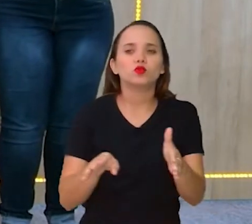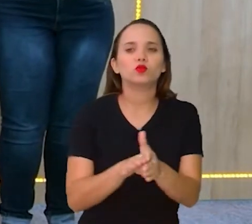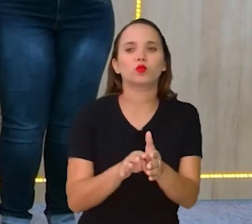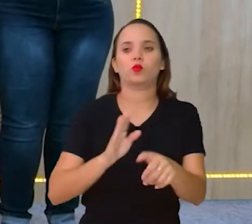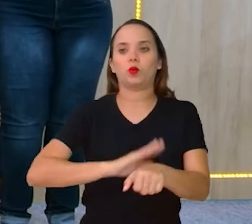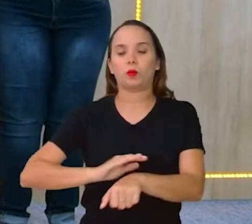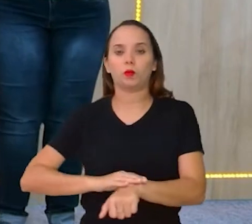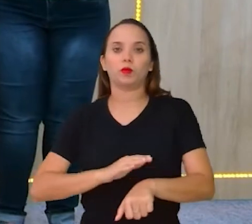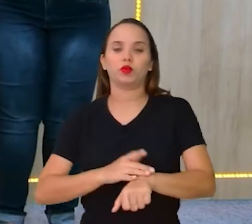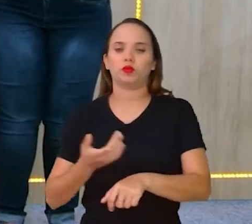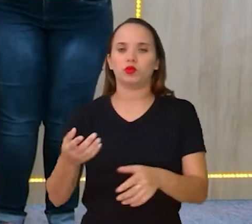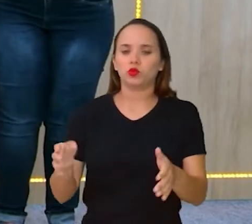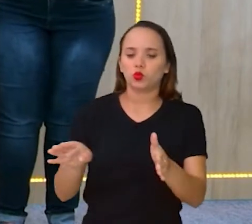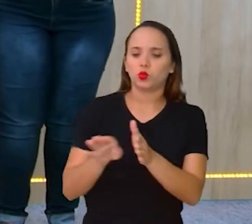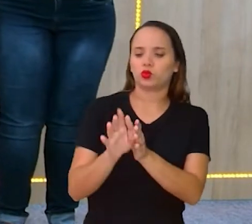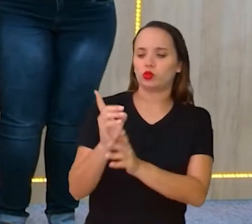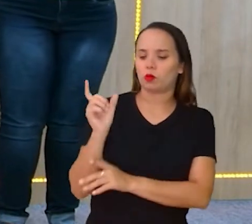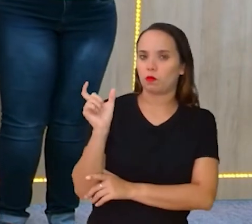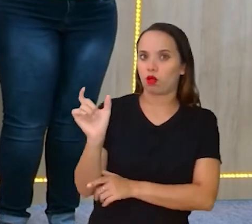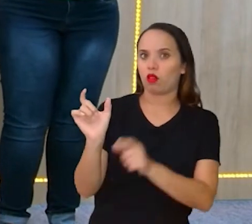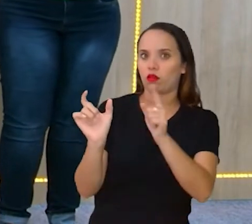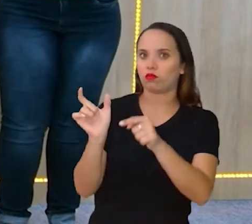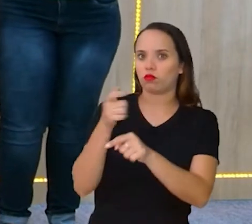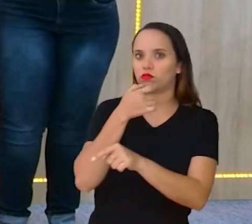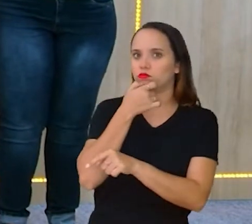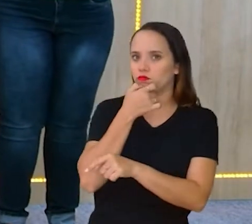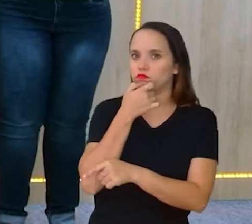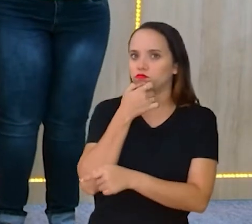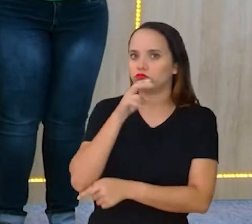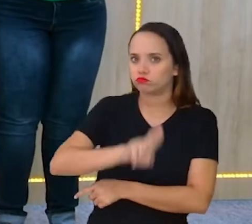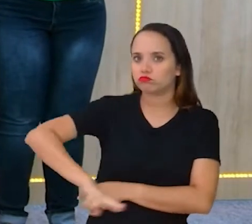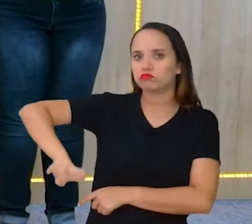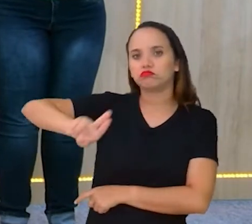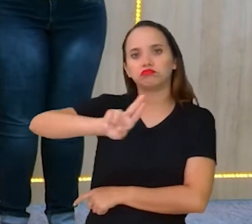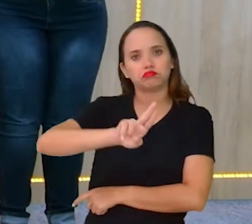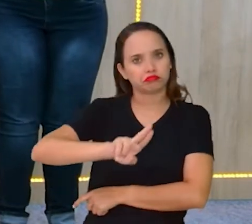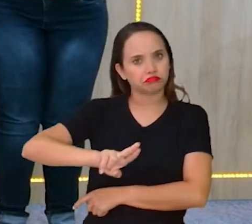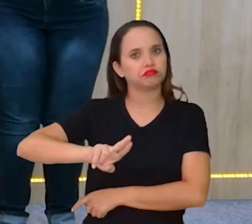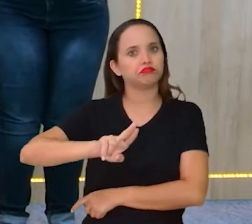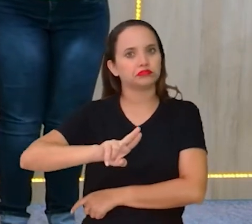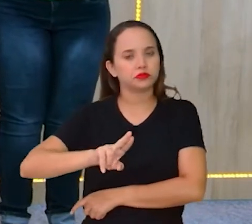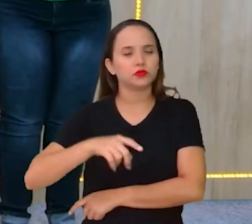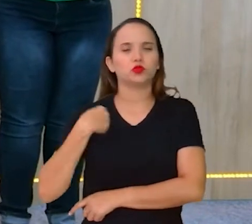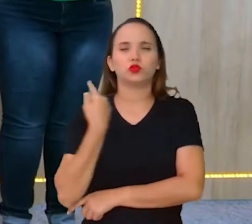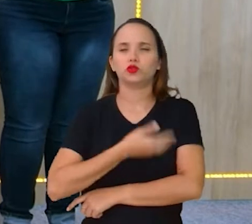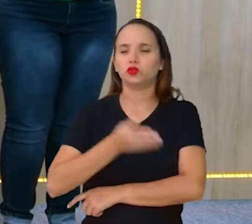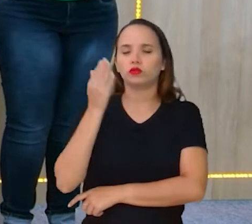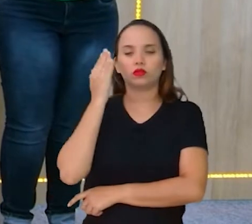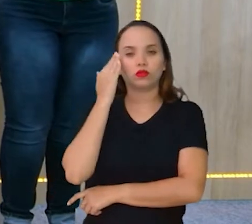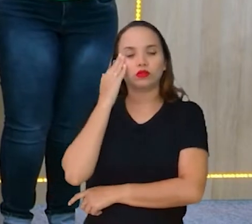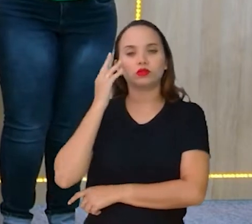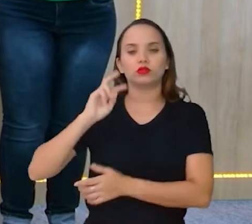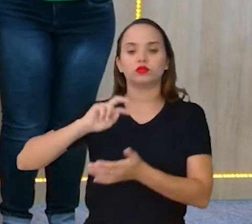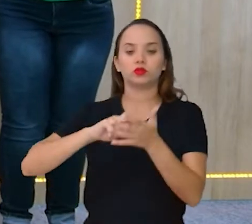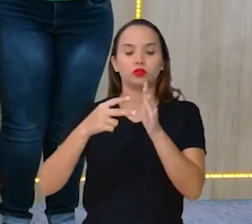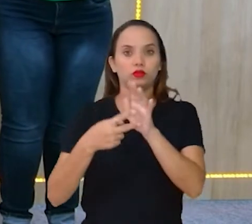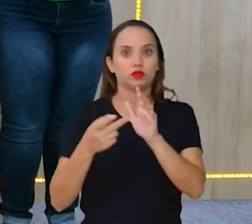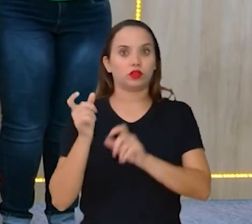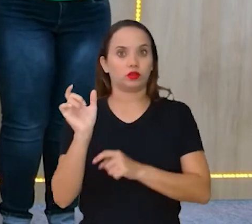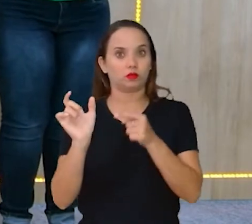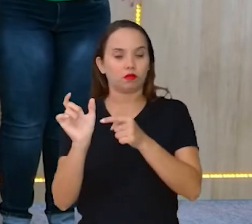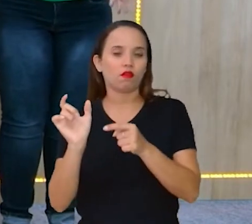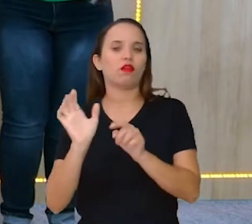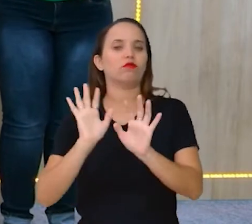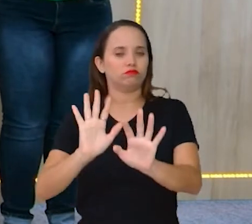palavra que veio do inglês, né? Que a gente usa bastante e a gente vai entender o significado dessa palavra daqui a pouquinho,